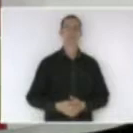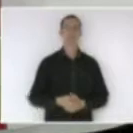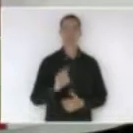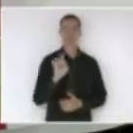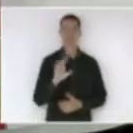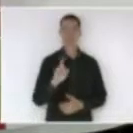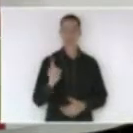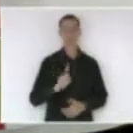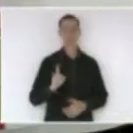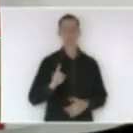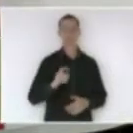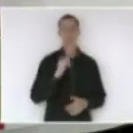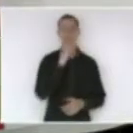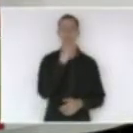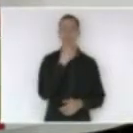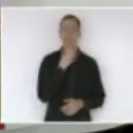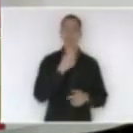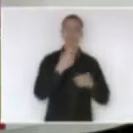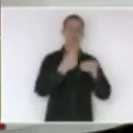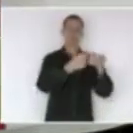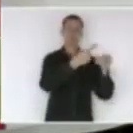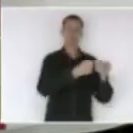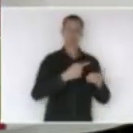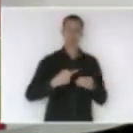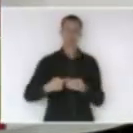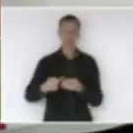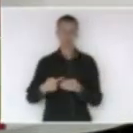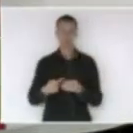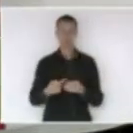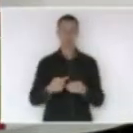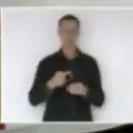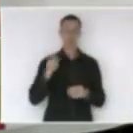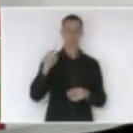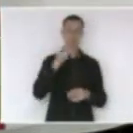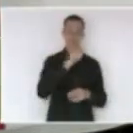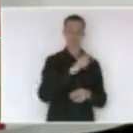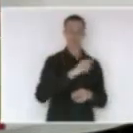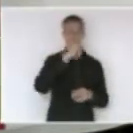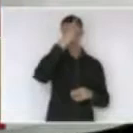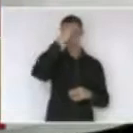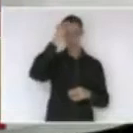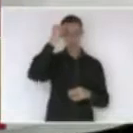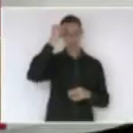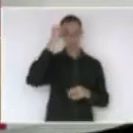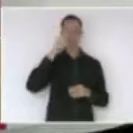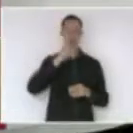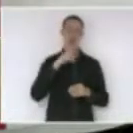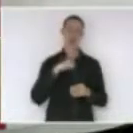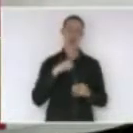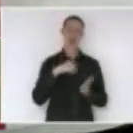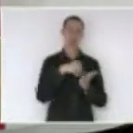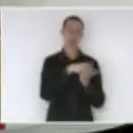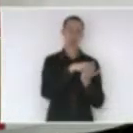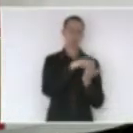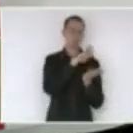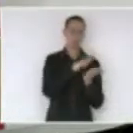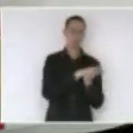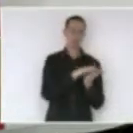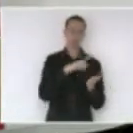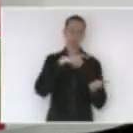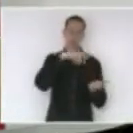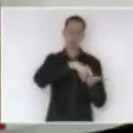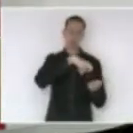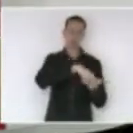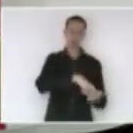infelizmente, lá nos municípios, como dizia o deputado Coruja, para o prefeito tem uma punição, para o governador tem um